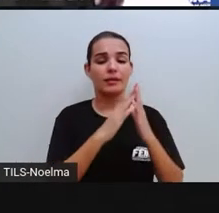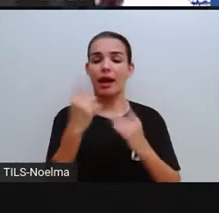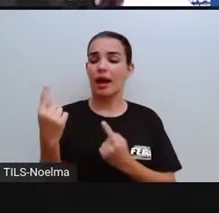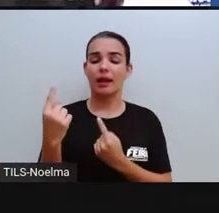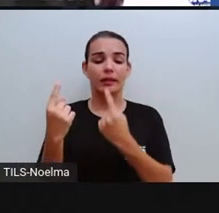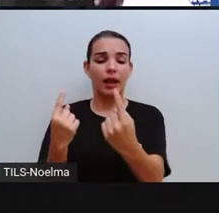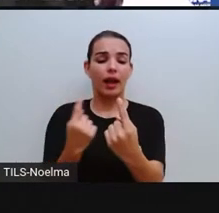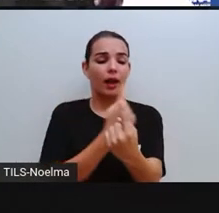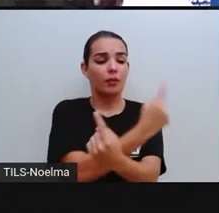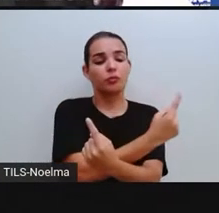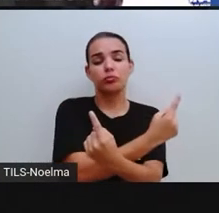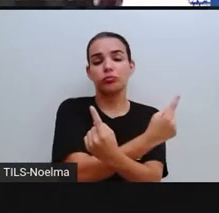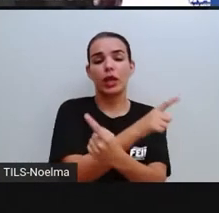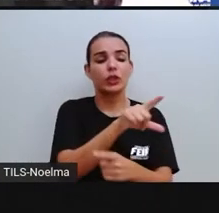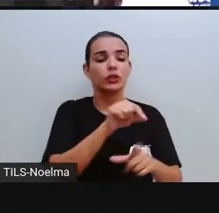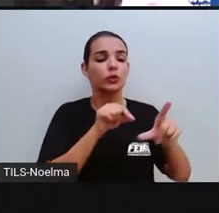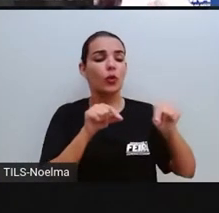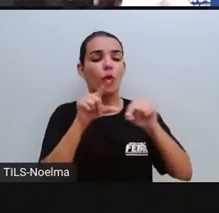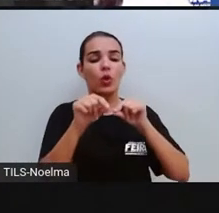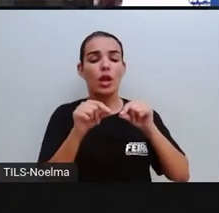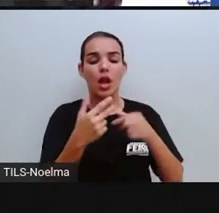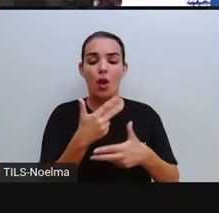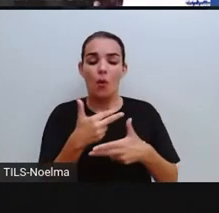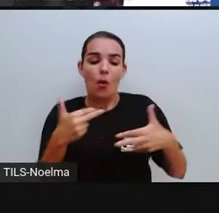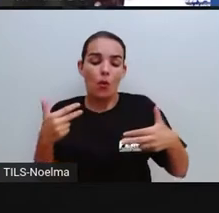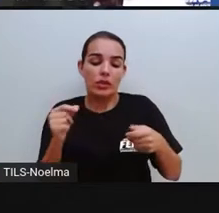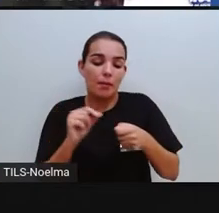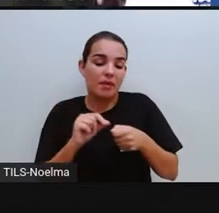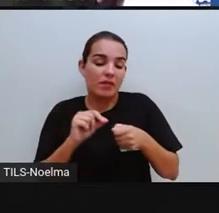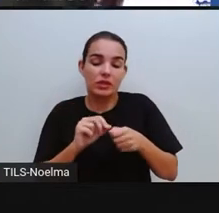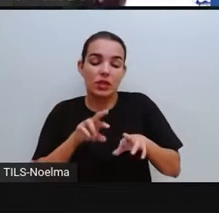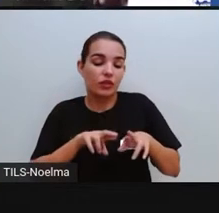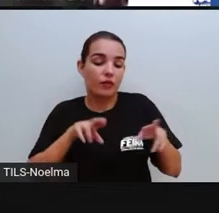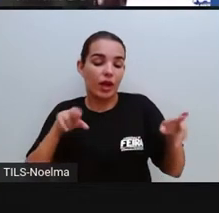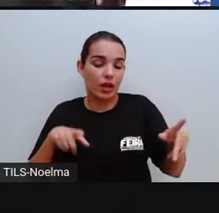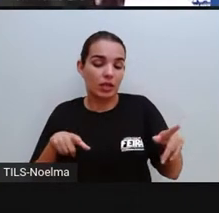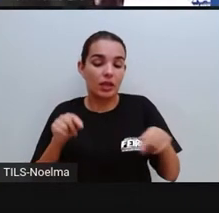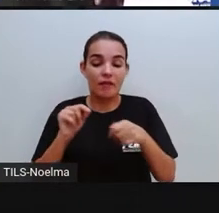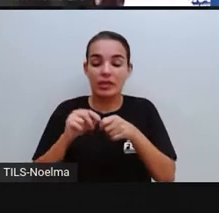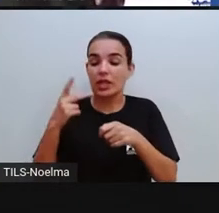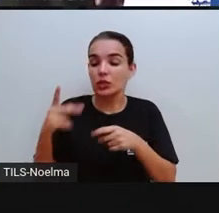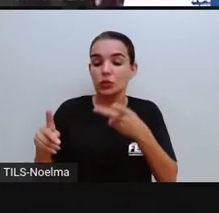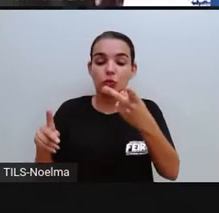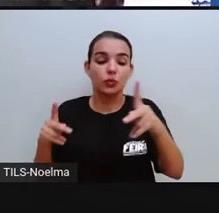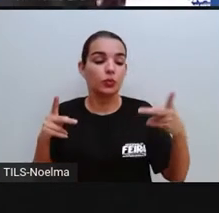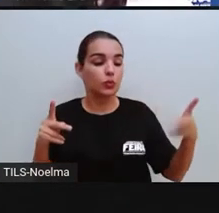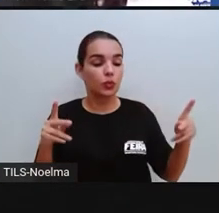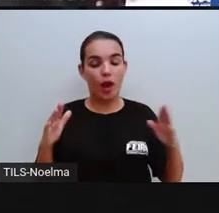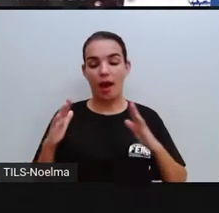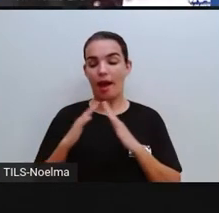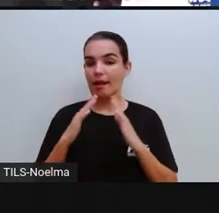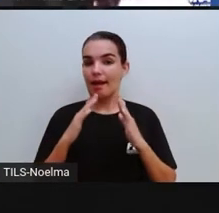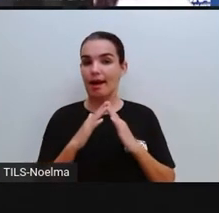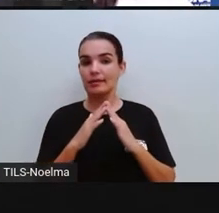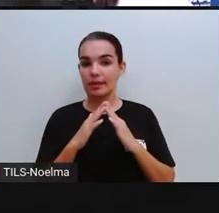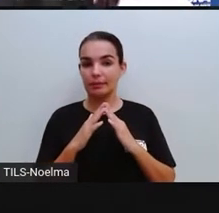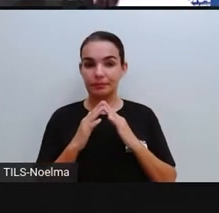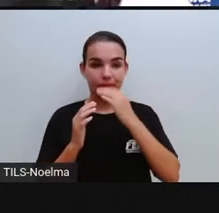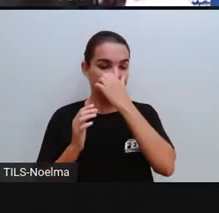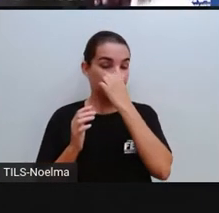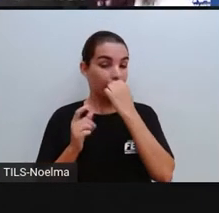Cada um, né, escolheu um tipo de material diferente para produzir aí, né, para fazer a sua casa.